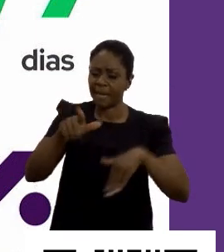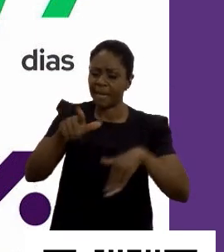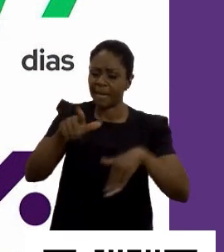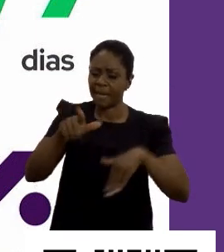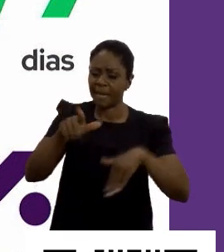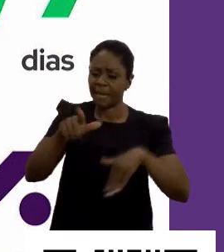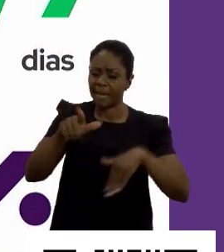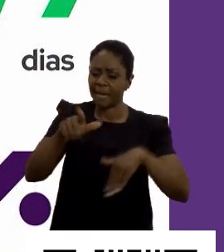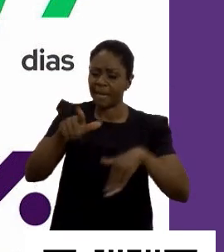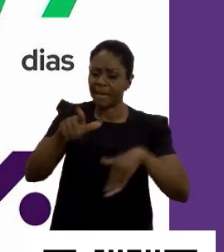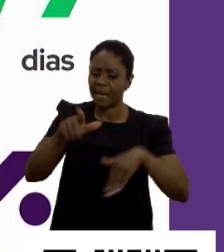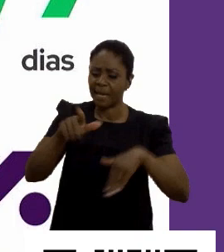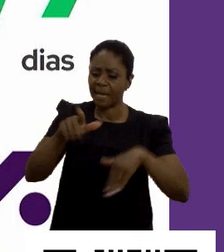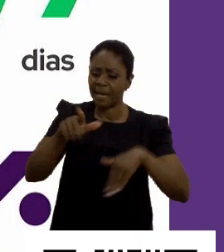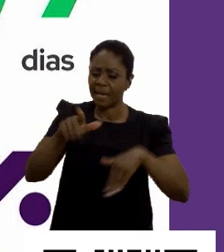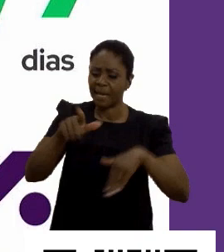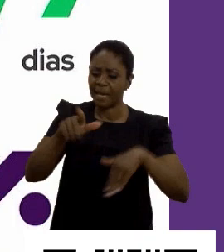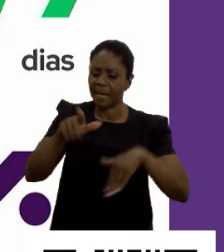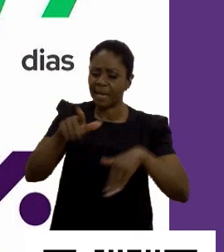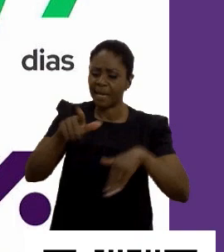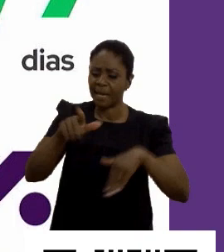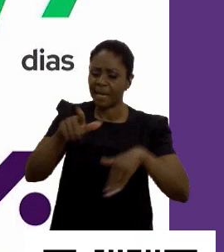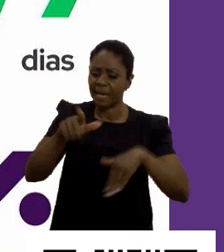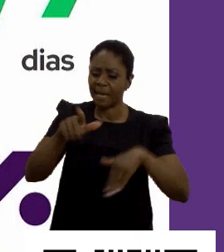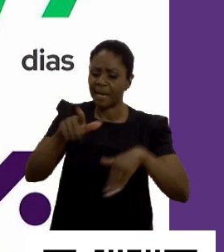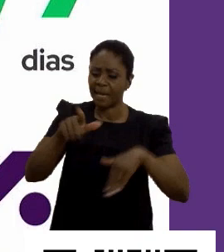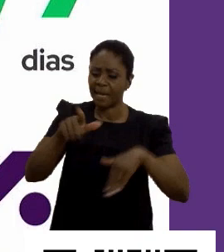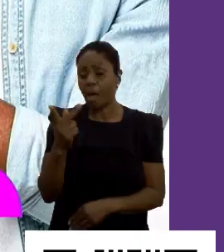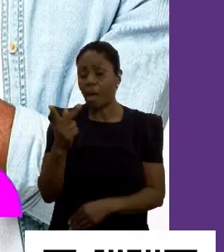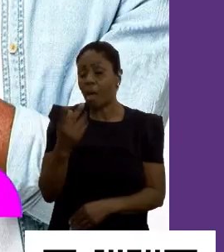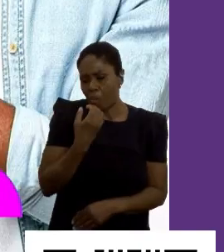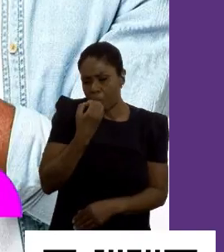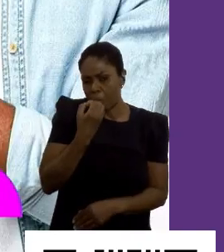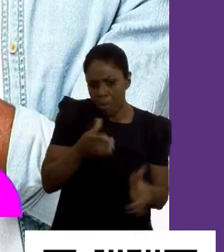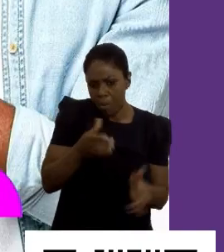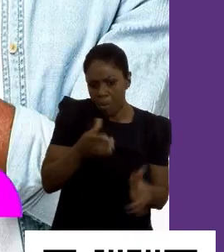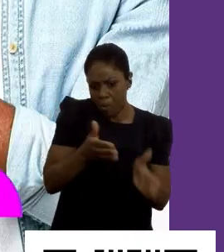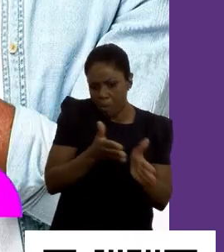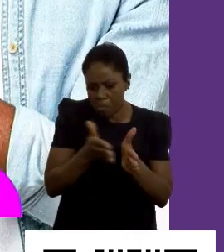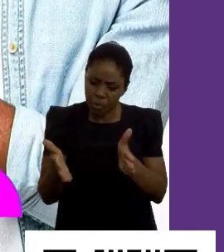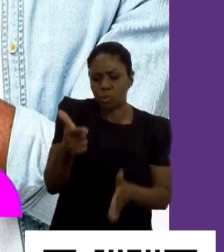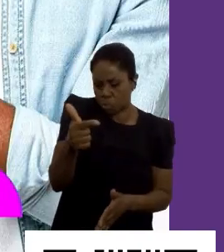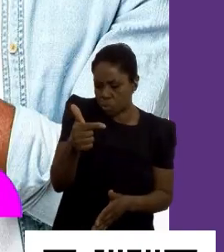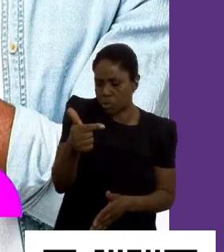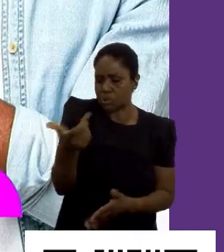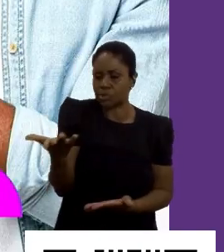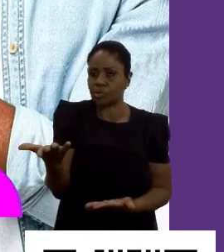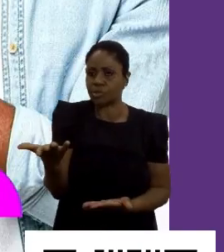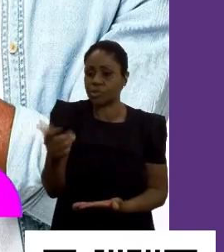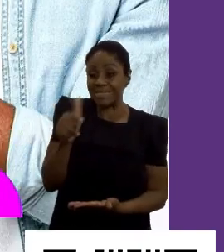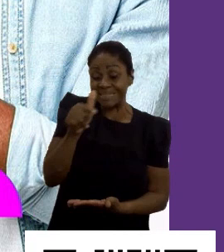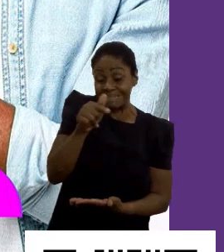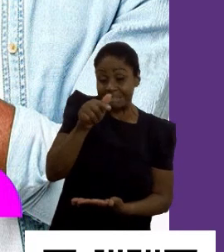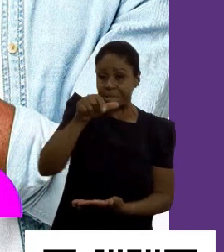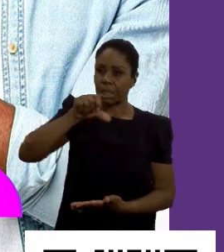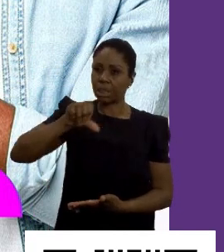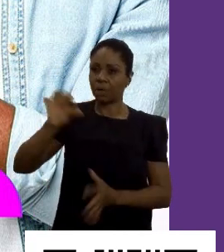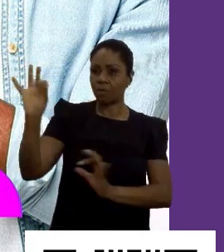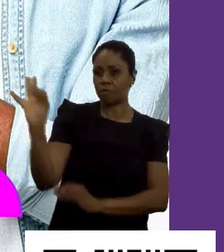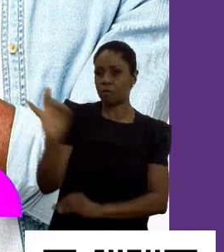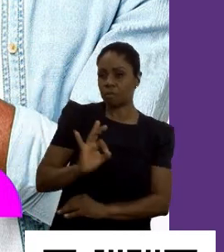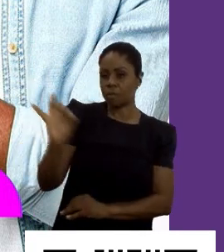médio de preenchimento da vaga. Quem é de RH aqui sabe que é um tempo bem razoável, né? 12 dias. 79%